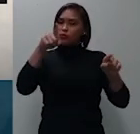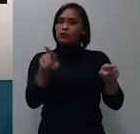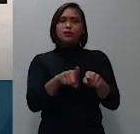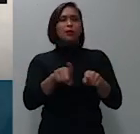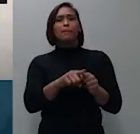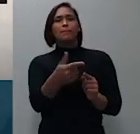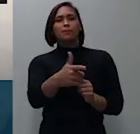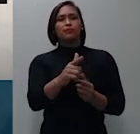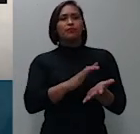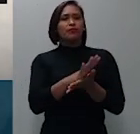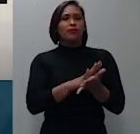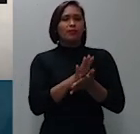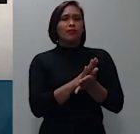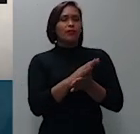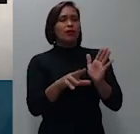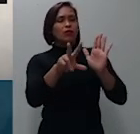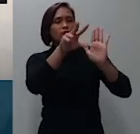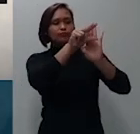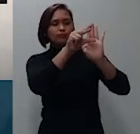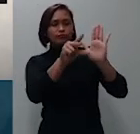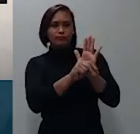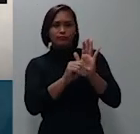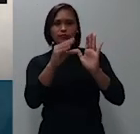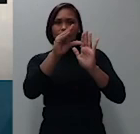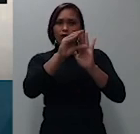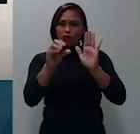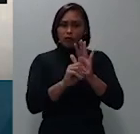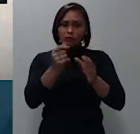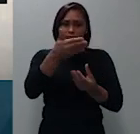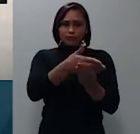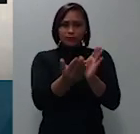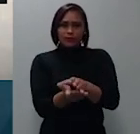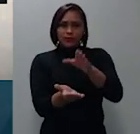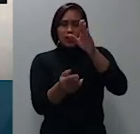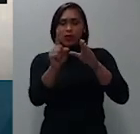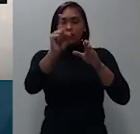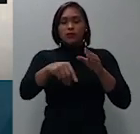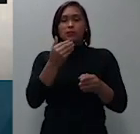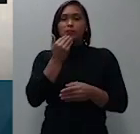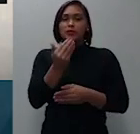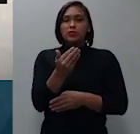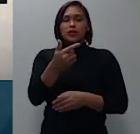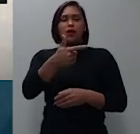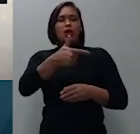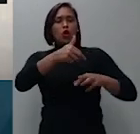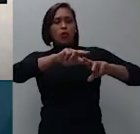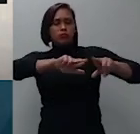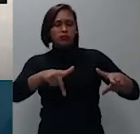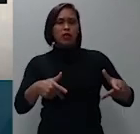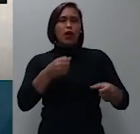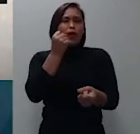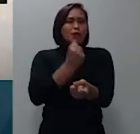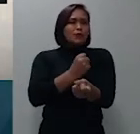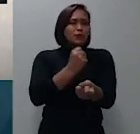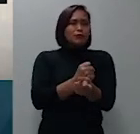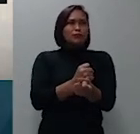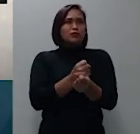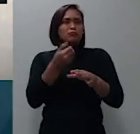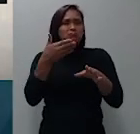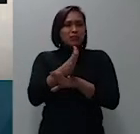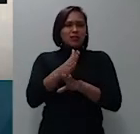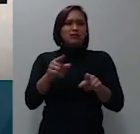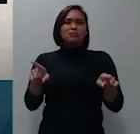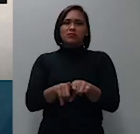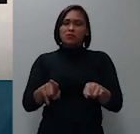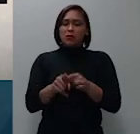contexto desses autos e sob a alegação de que teria havido qualquer espécie de vício de consentimento em sua participação